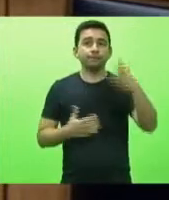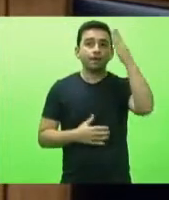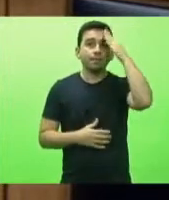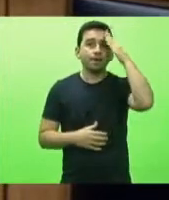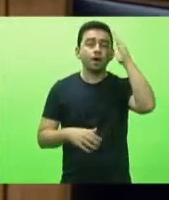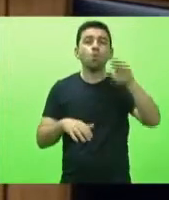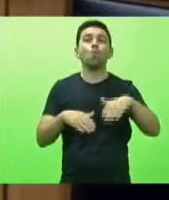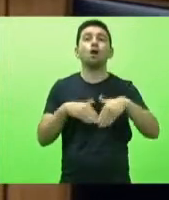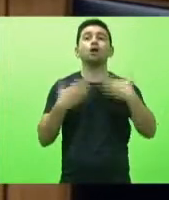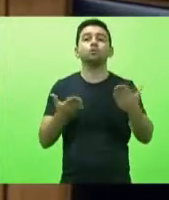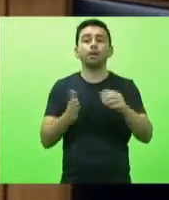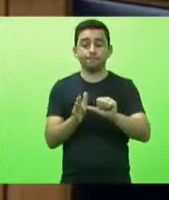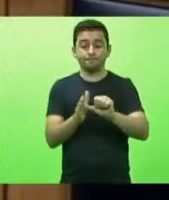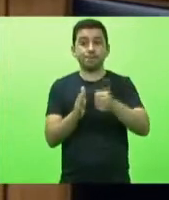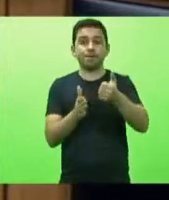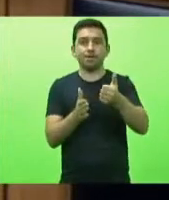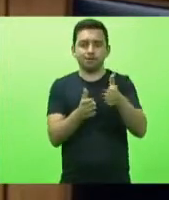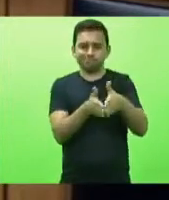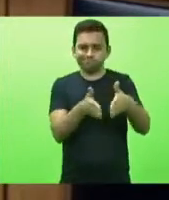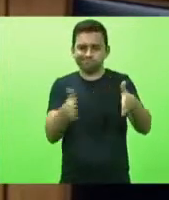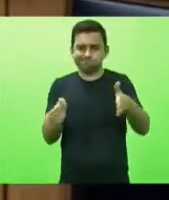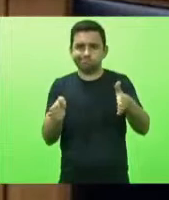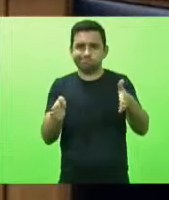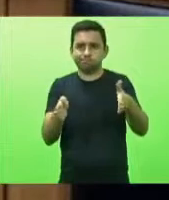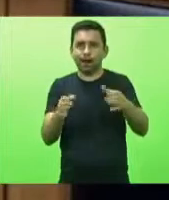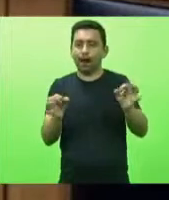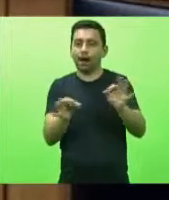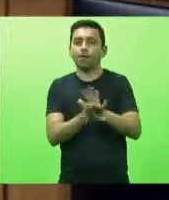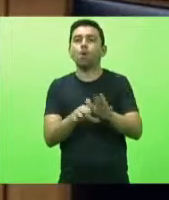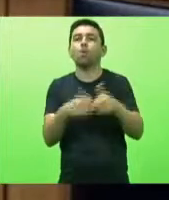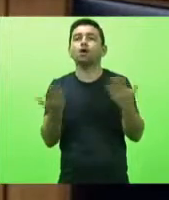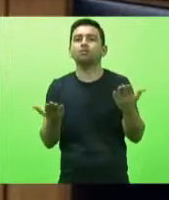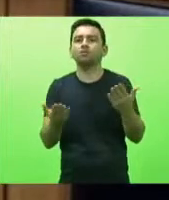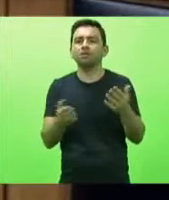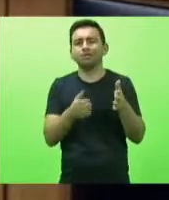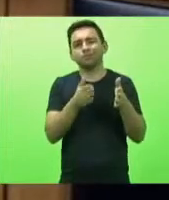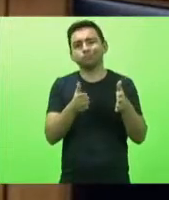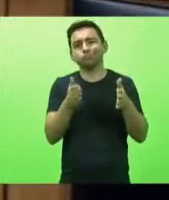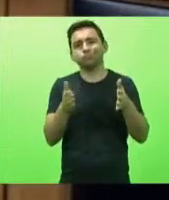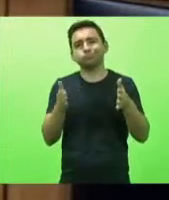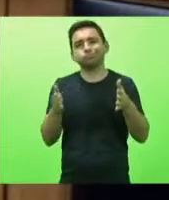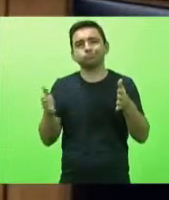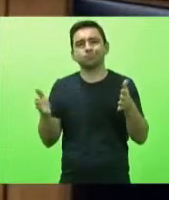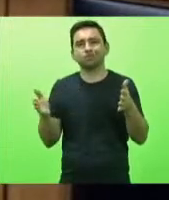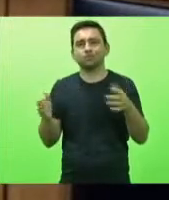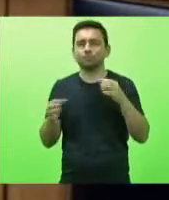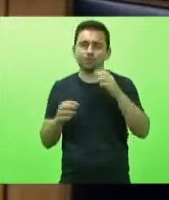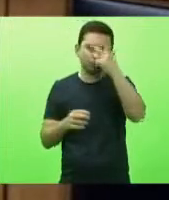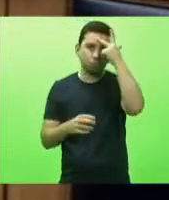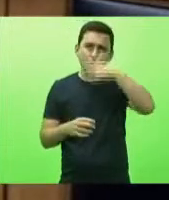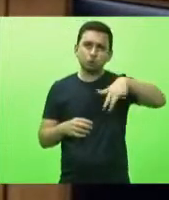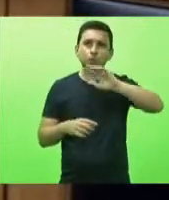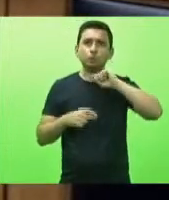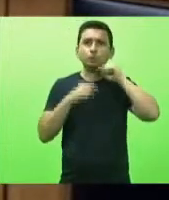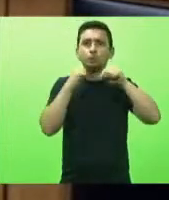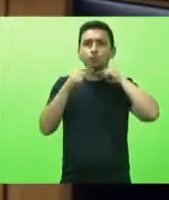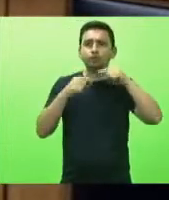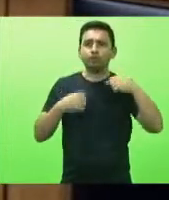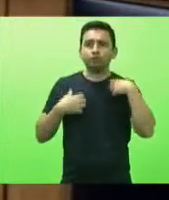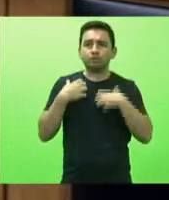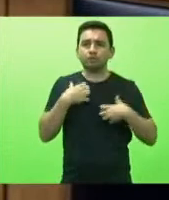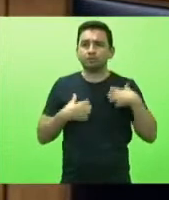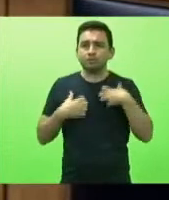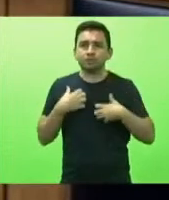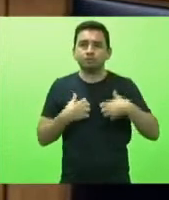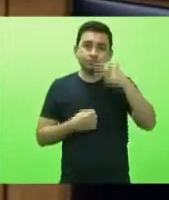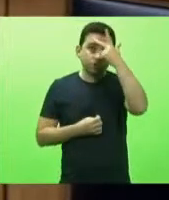essa primeira fase vai acabar e com esse ritmo pelo menos isso gera muitas dúvidas muita ansiedade as pessoas